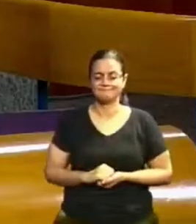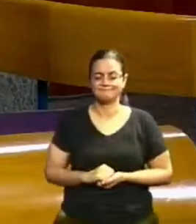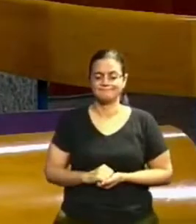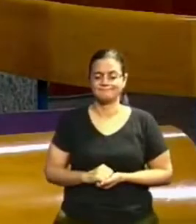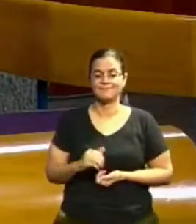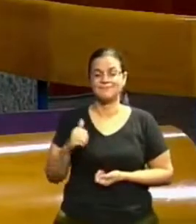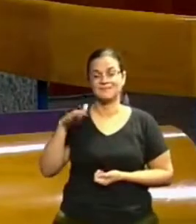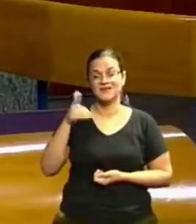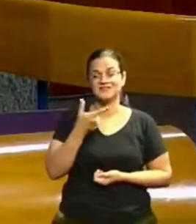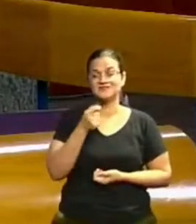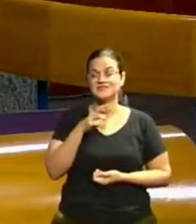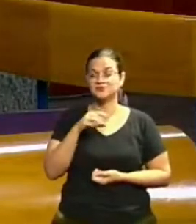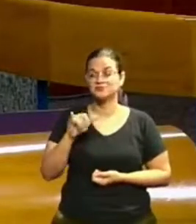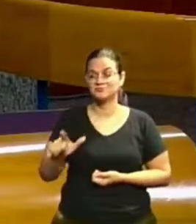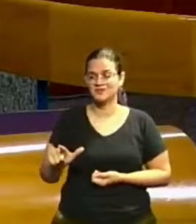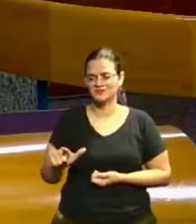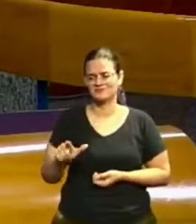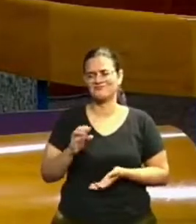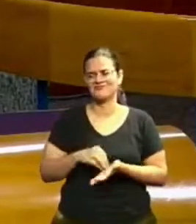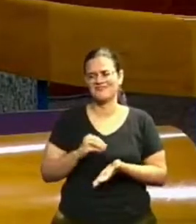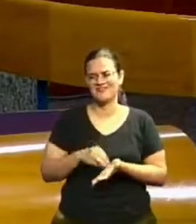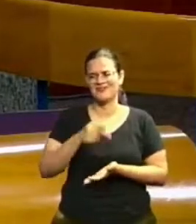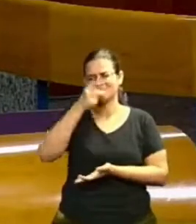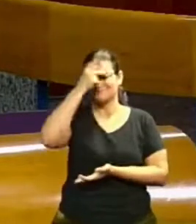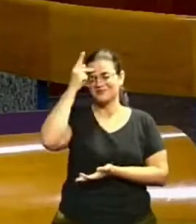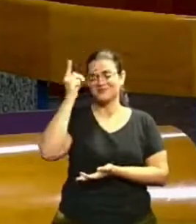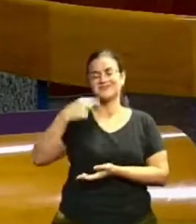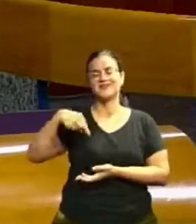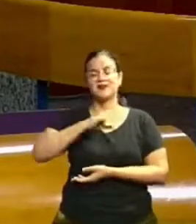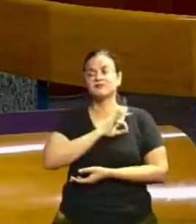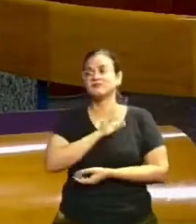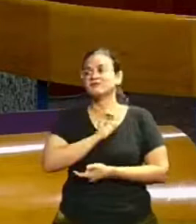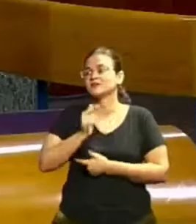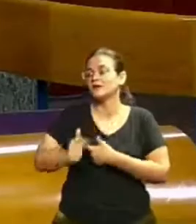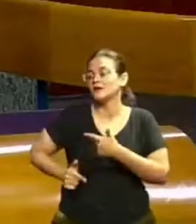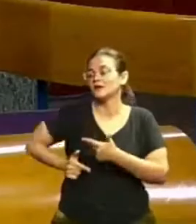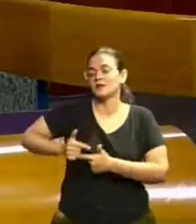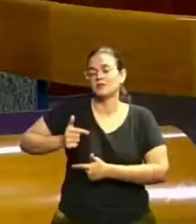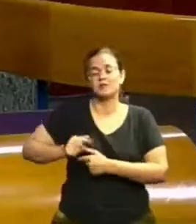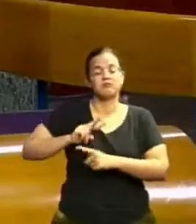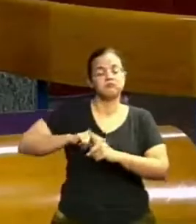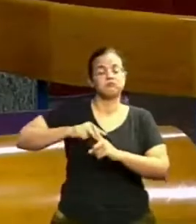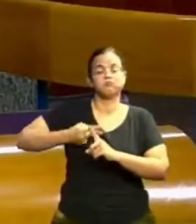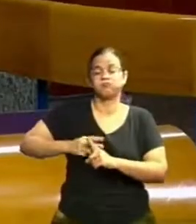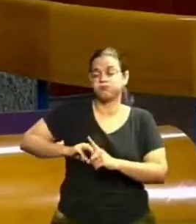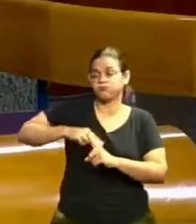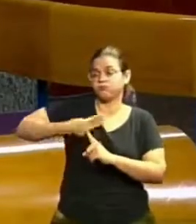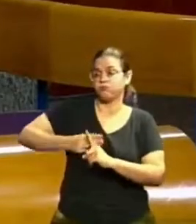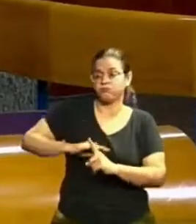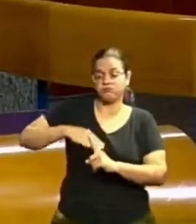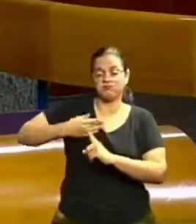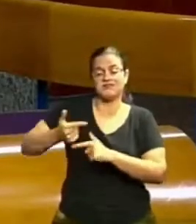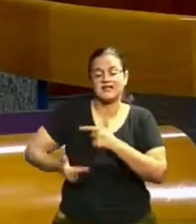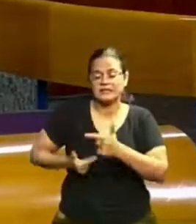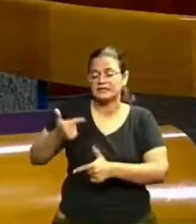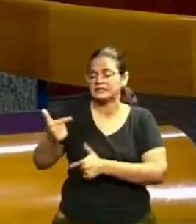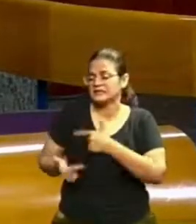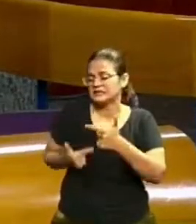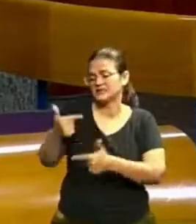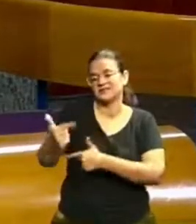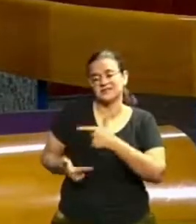Mais de 20 mil. E os policiais estão desdobrando, trabalhando, trazendo resultados,